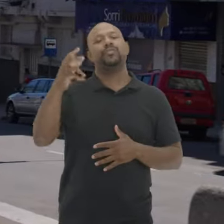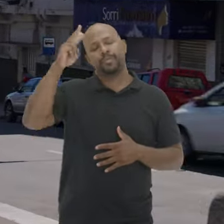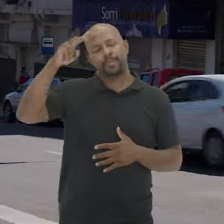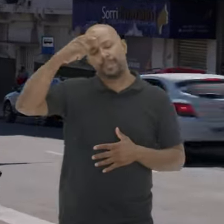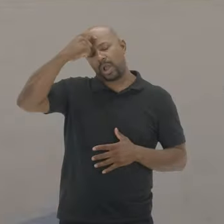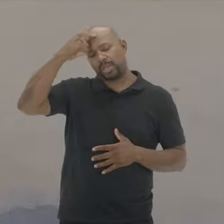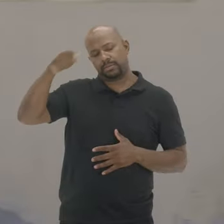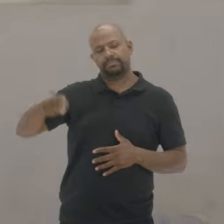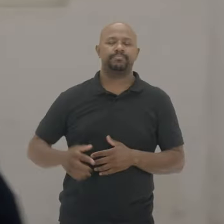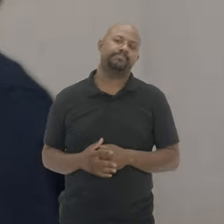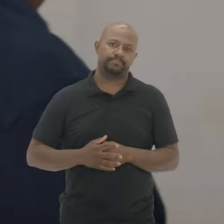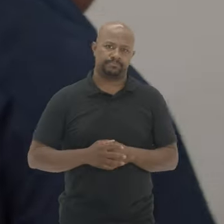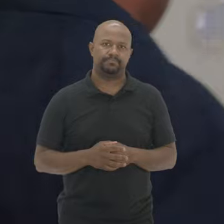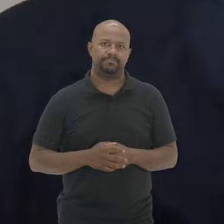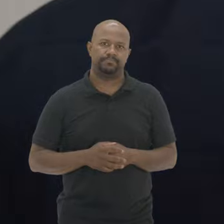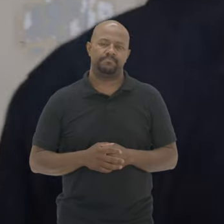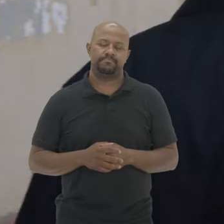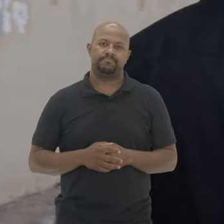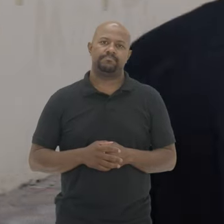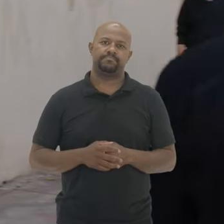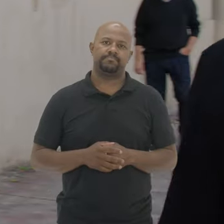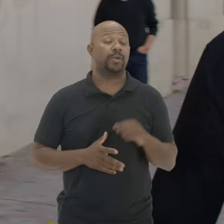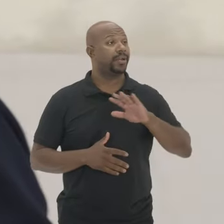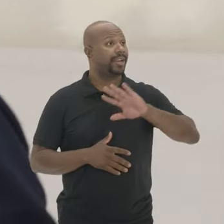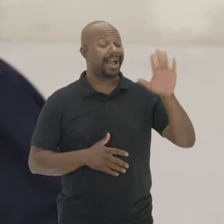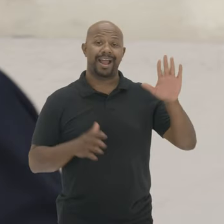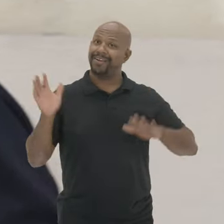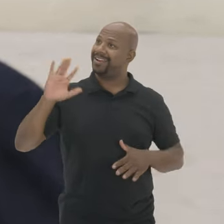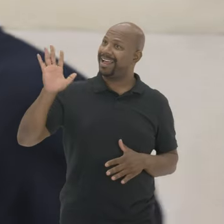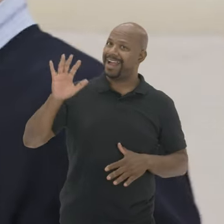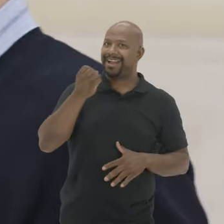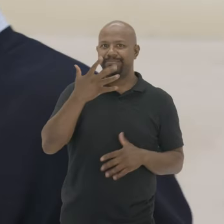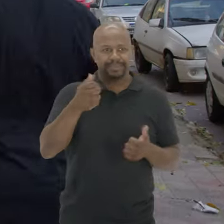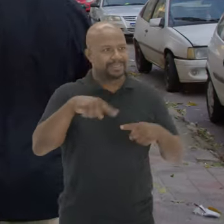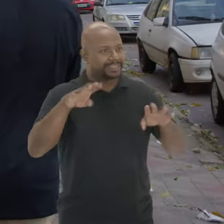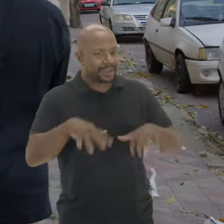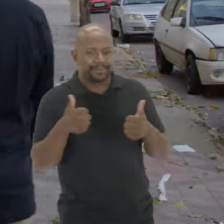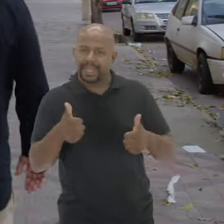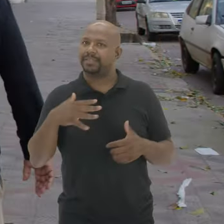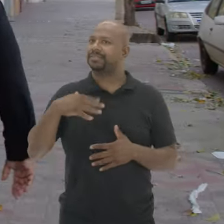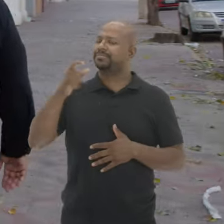Fachada de diversos edifícios antigos Eles andam pela calçada E encontram o senhor Oi Ana Vocês estão se